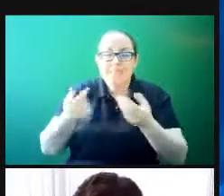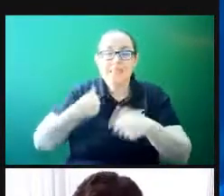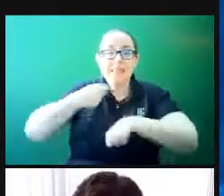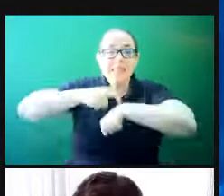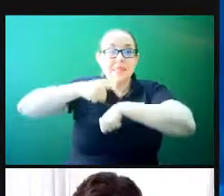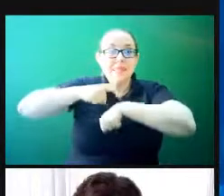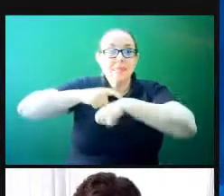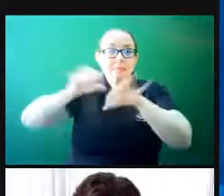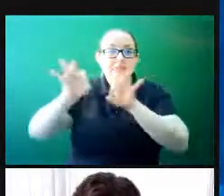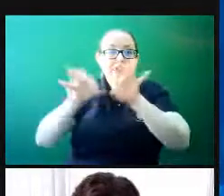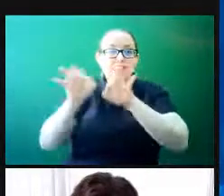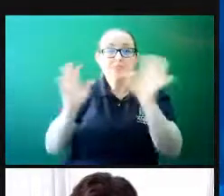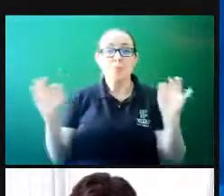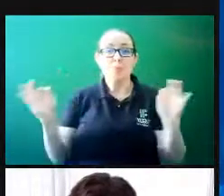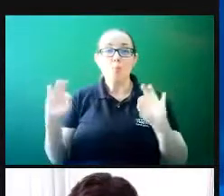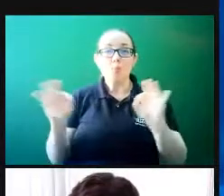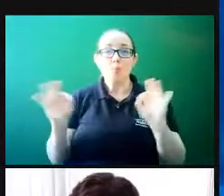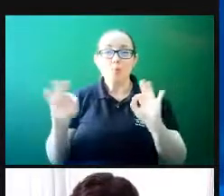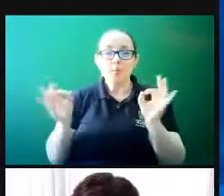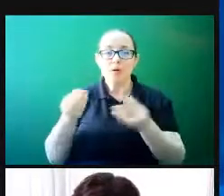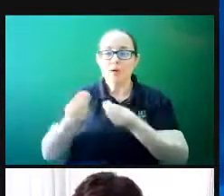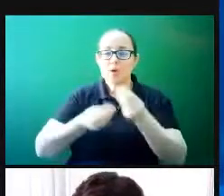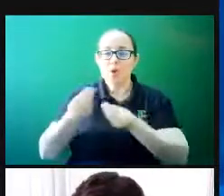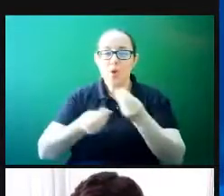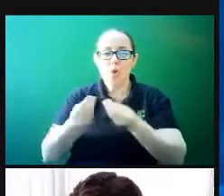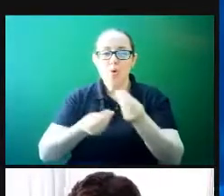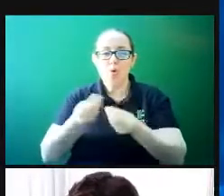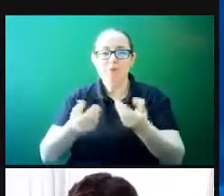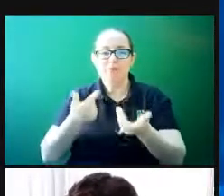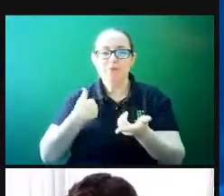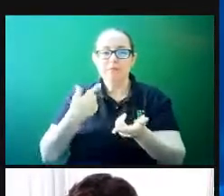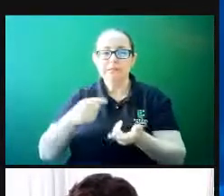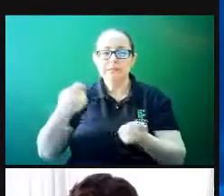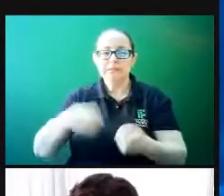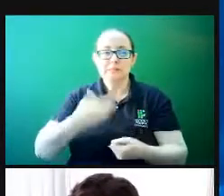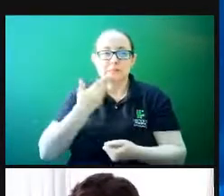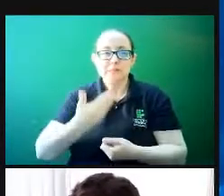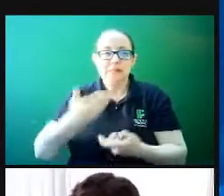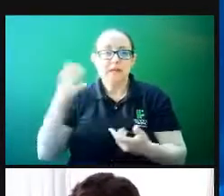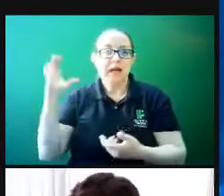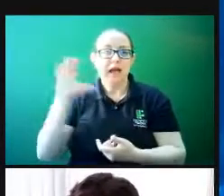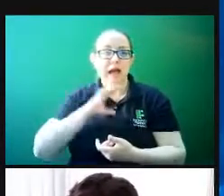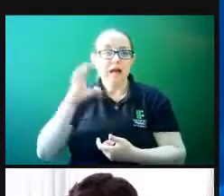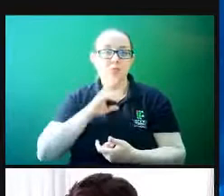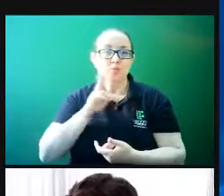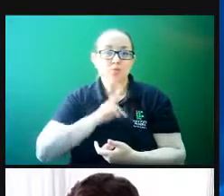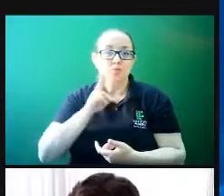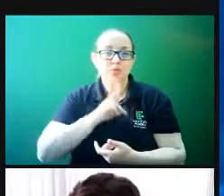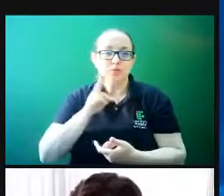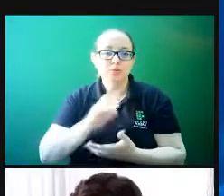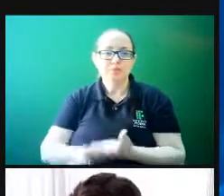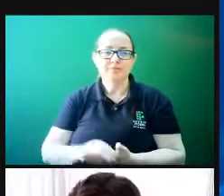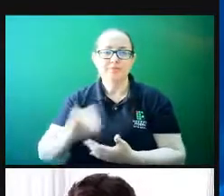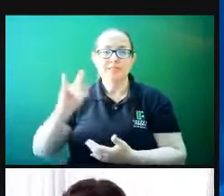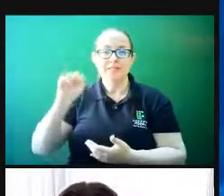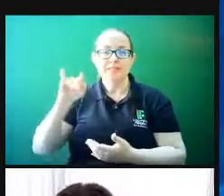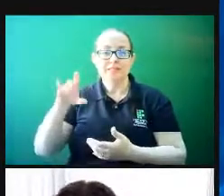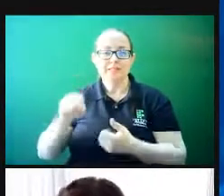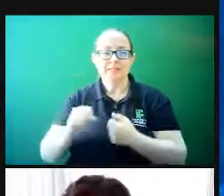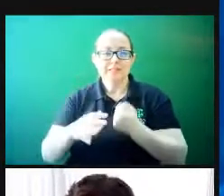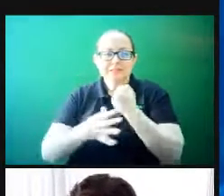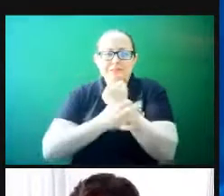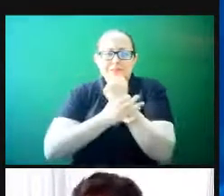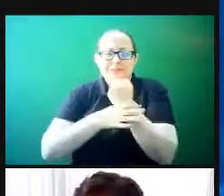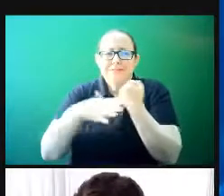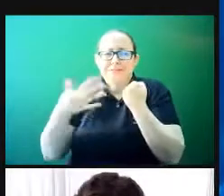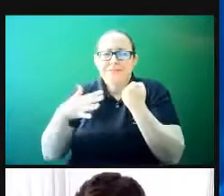planejar em meio a essa exigência urgente. Daiane, insegurança no primeiro momento, superação